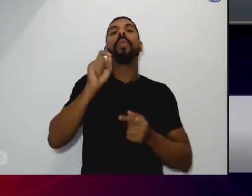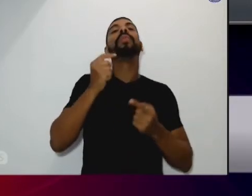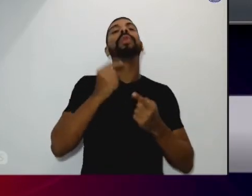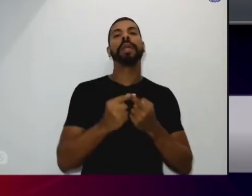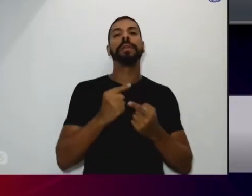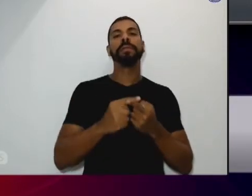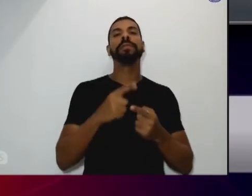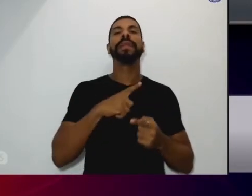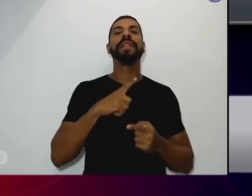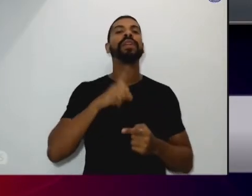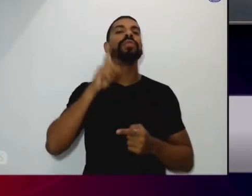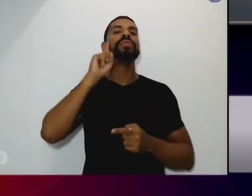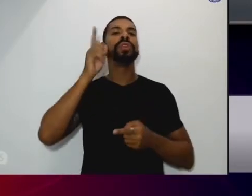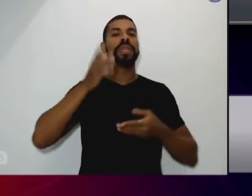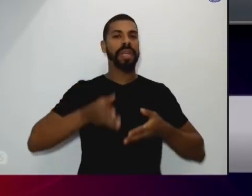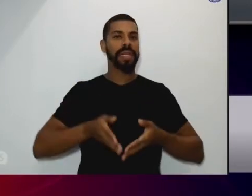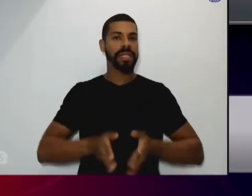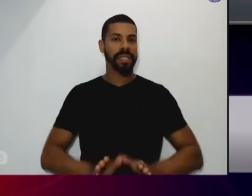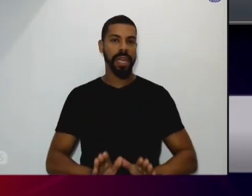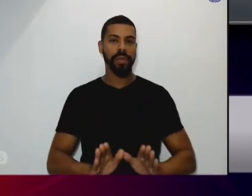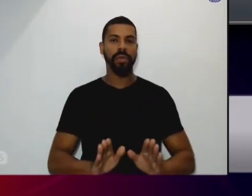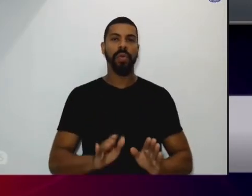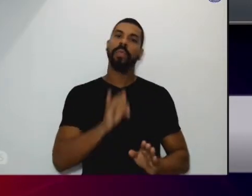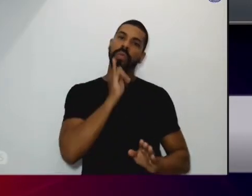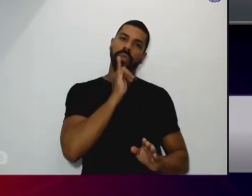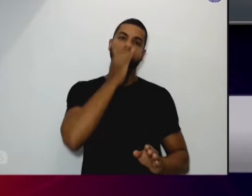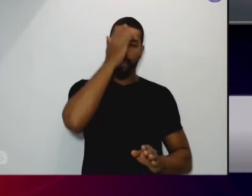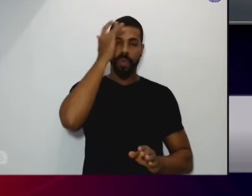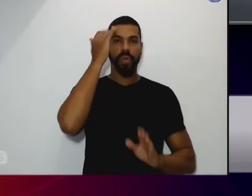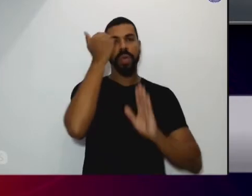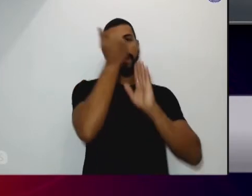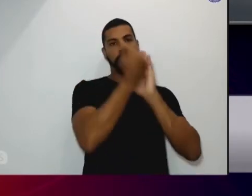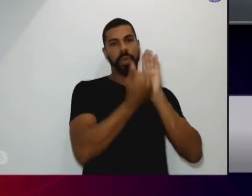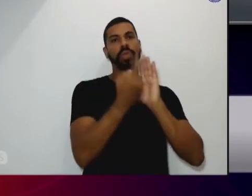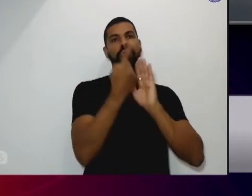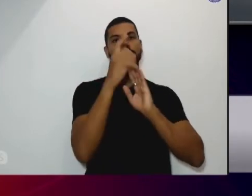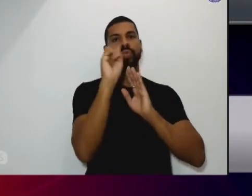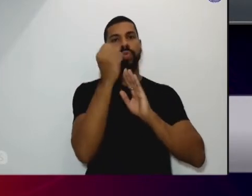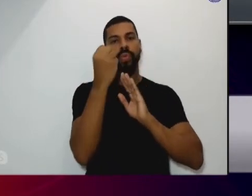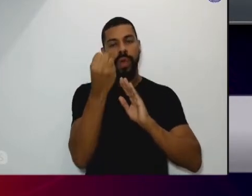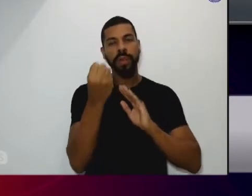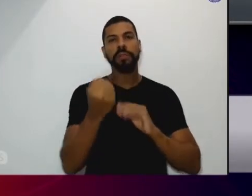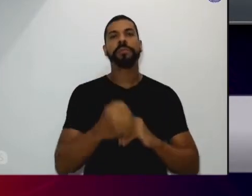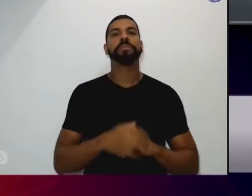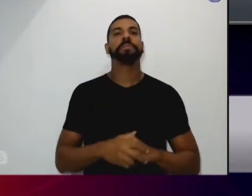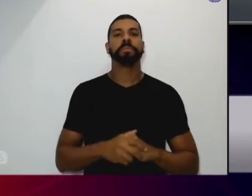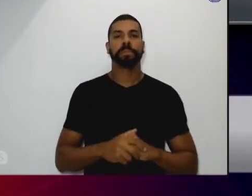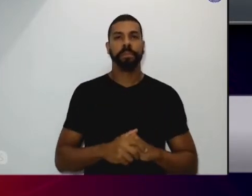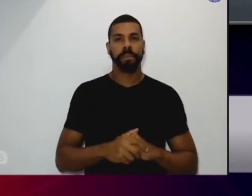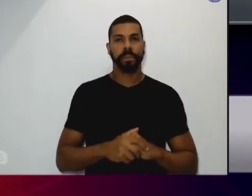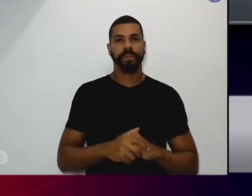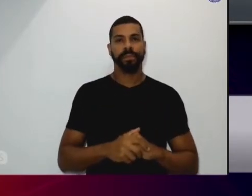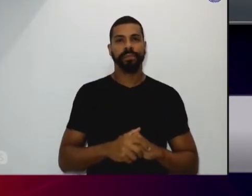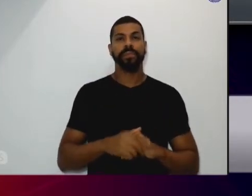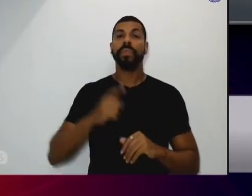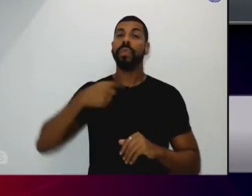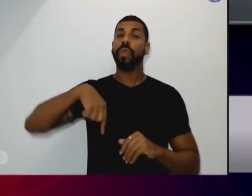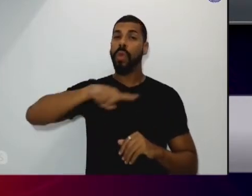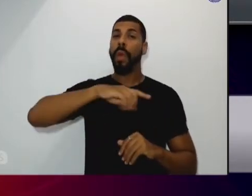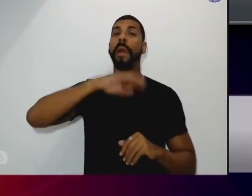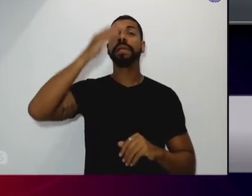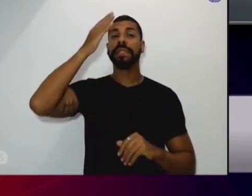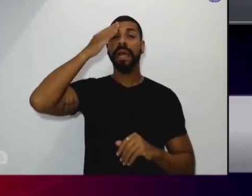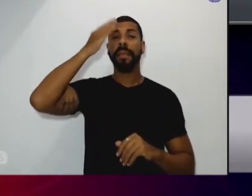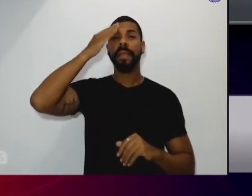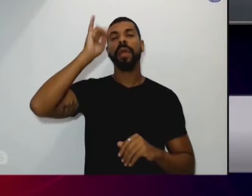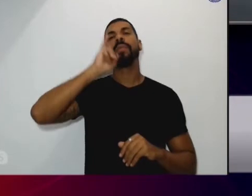nascimento por ser menor né e também porque a gente sabe mais ou menos quem é